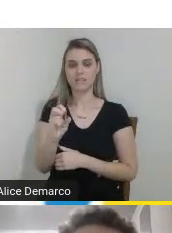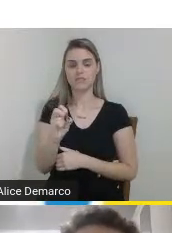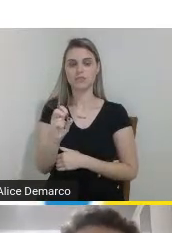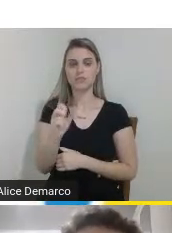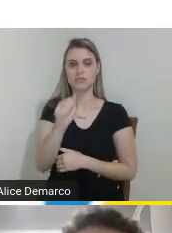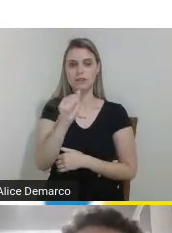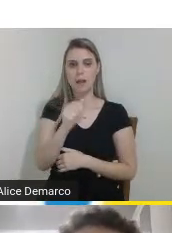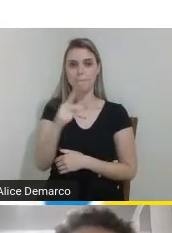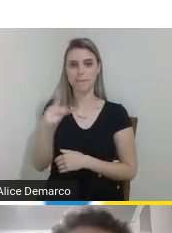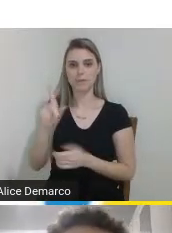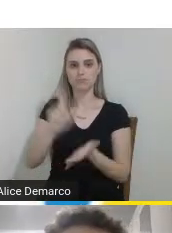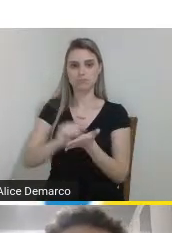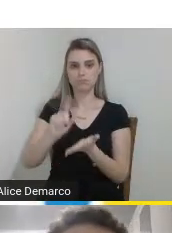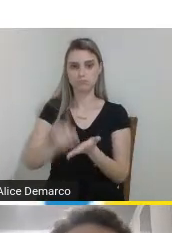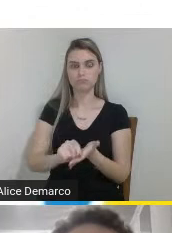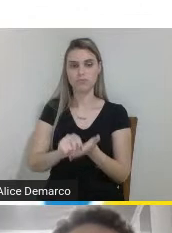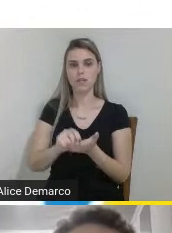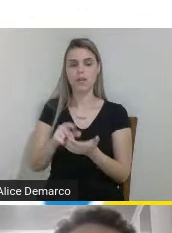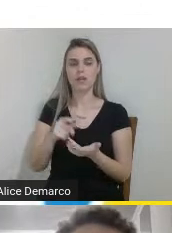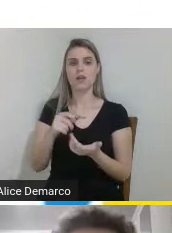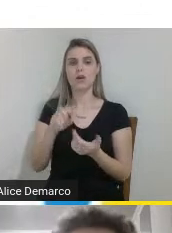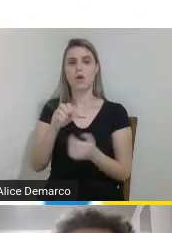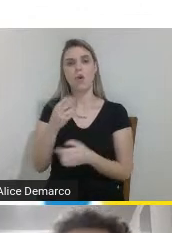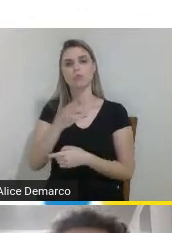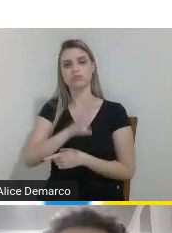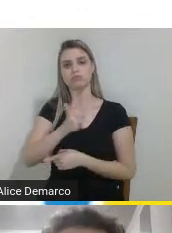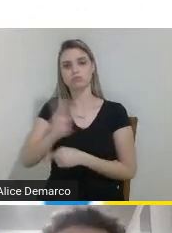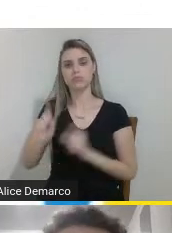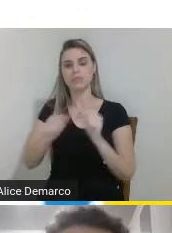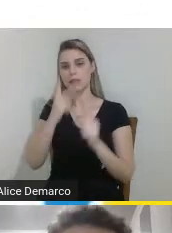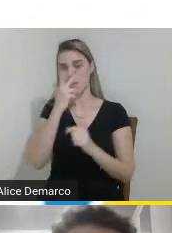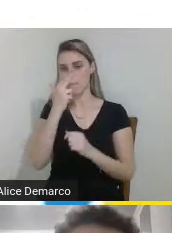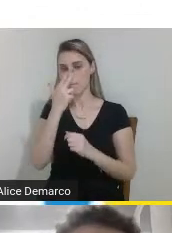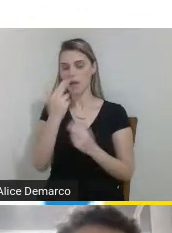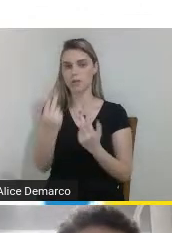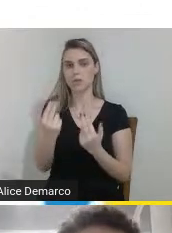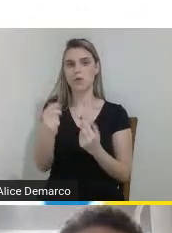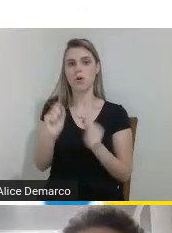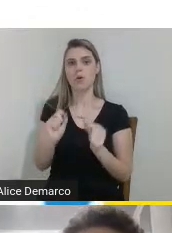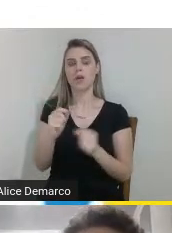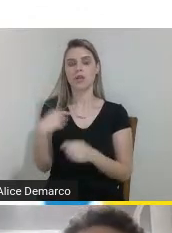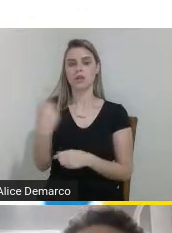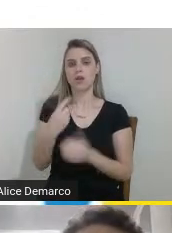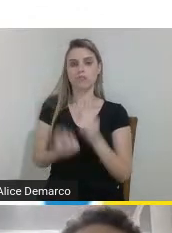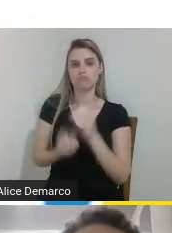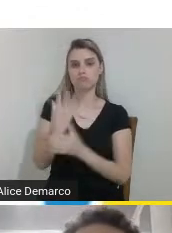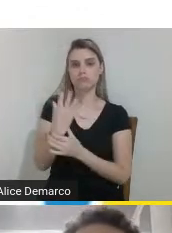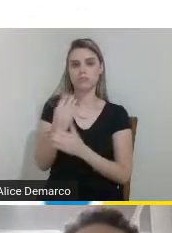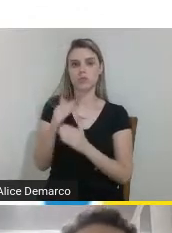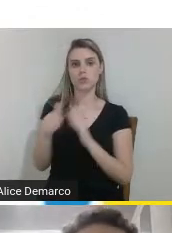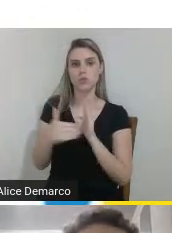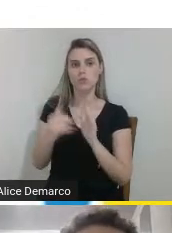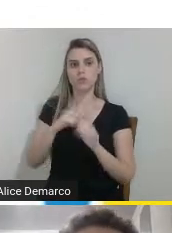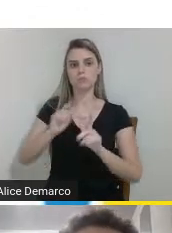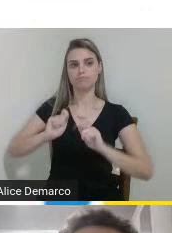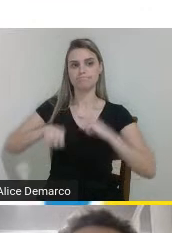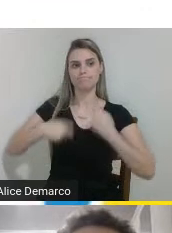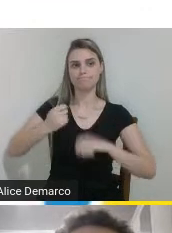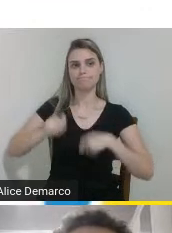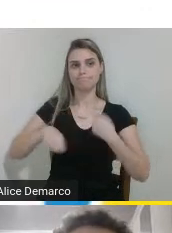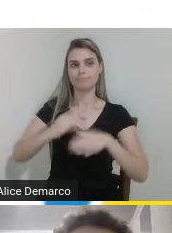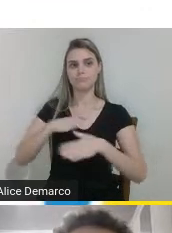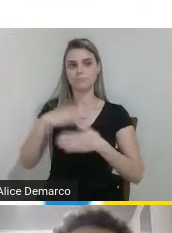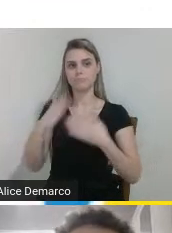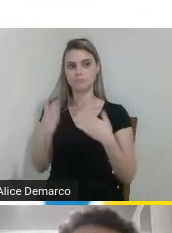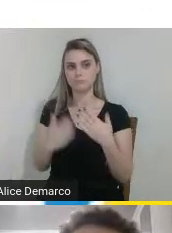semelhança com o objetivo do nosso site e dentre esses aplicativos todos possuem os sinais em libras 18